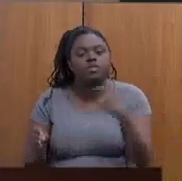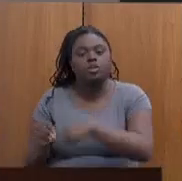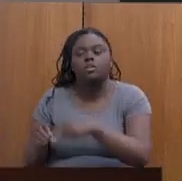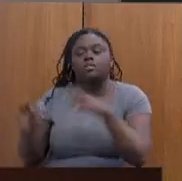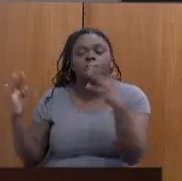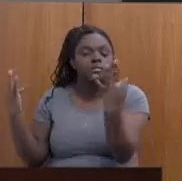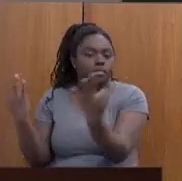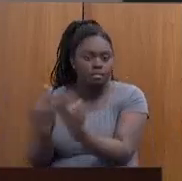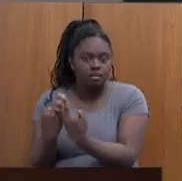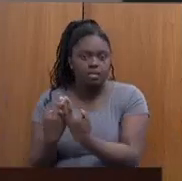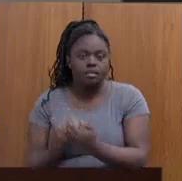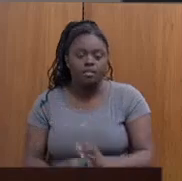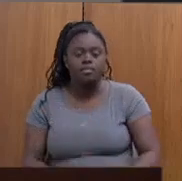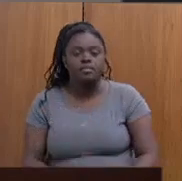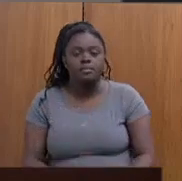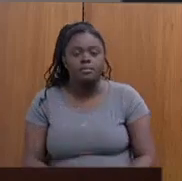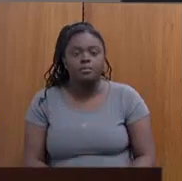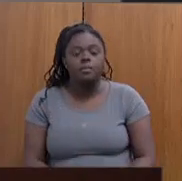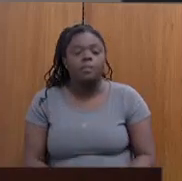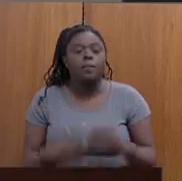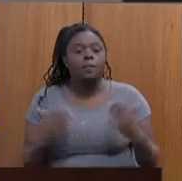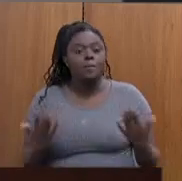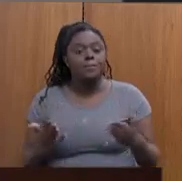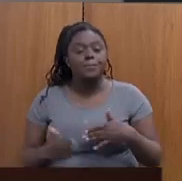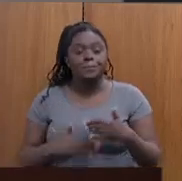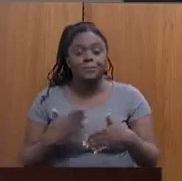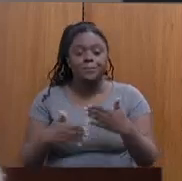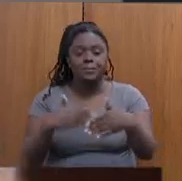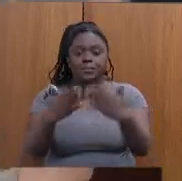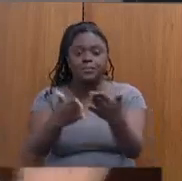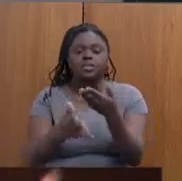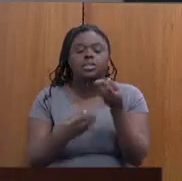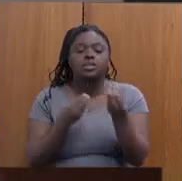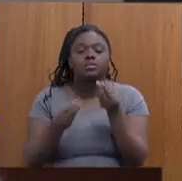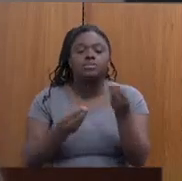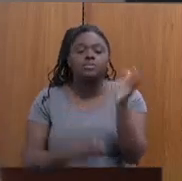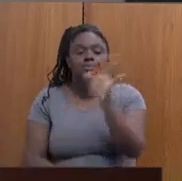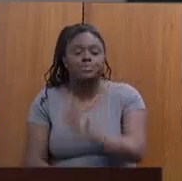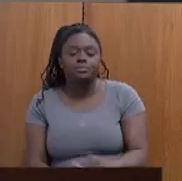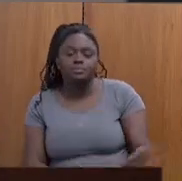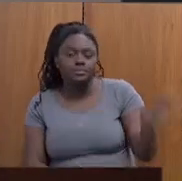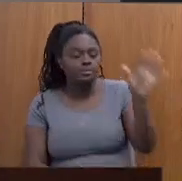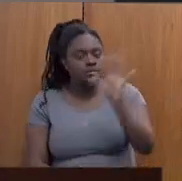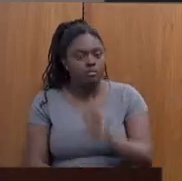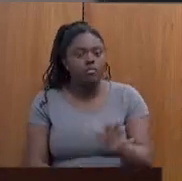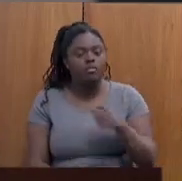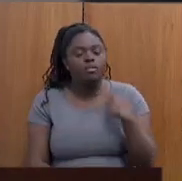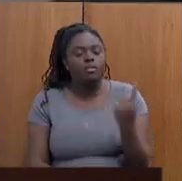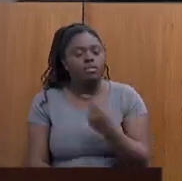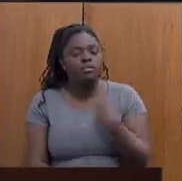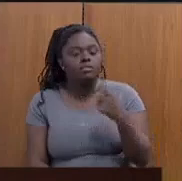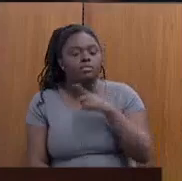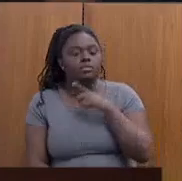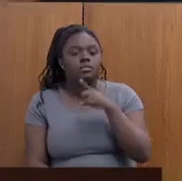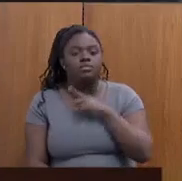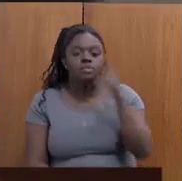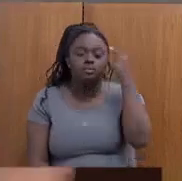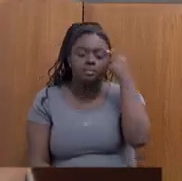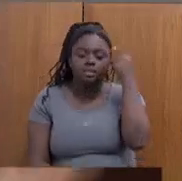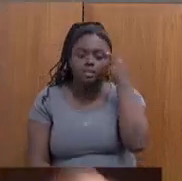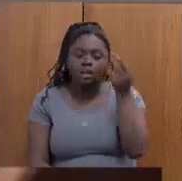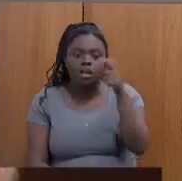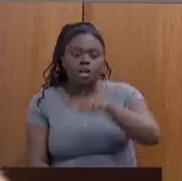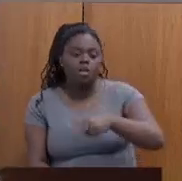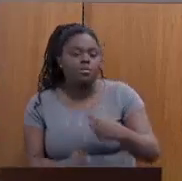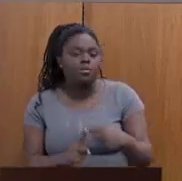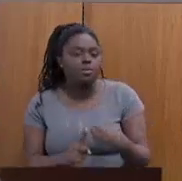família. Então, esse processo é um processo, inclusive nacionalmente, que nós temos que repensar, porque eu